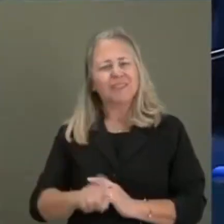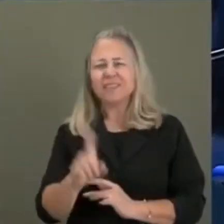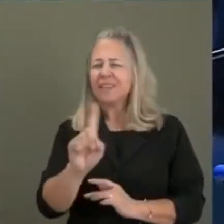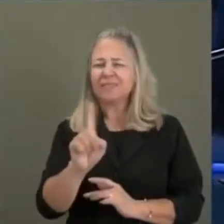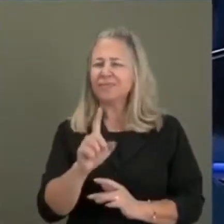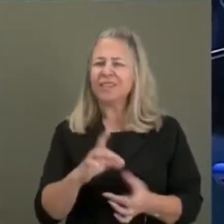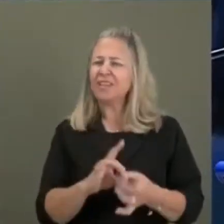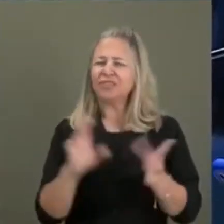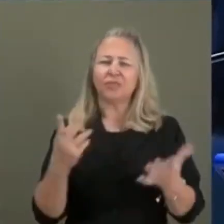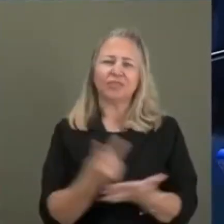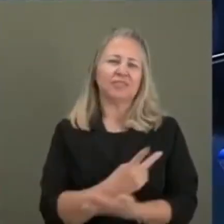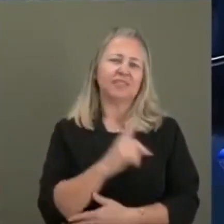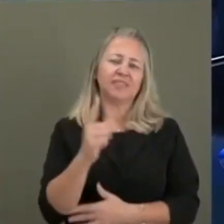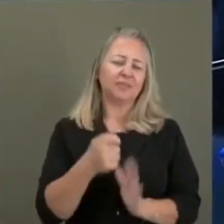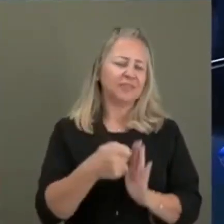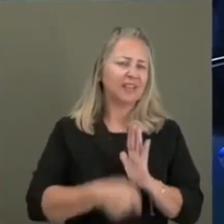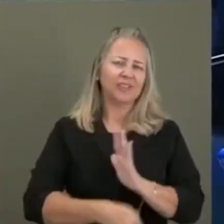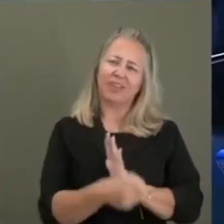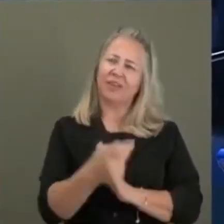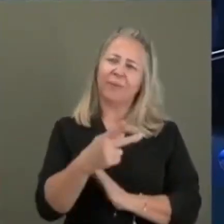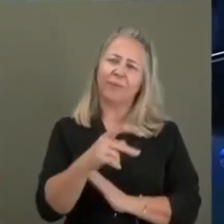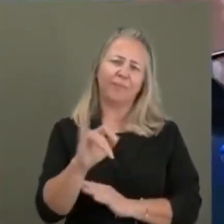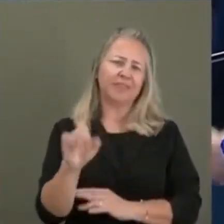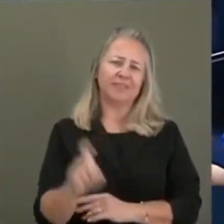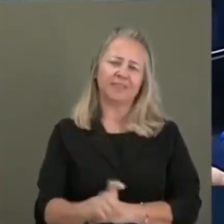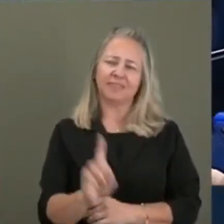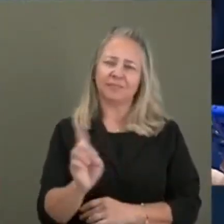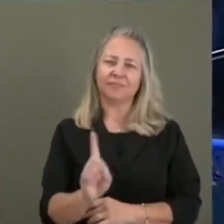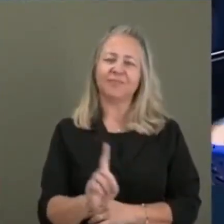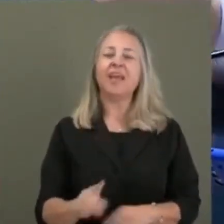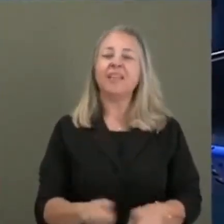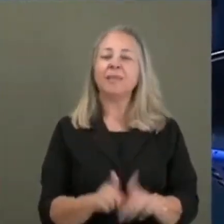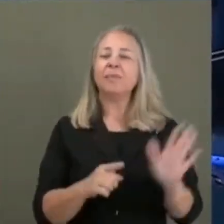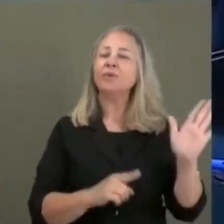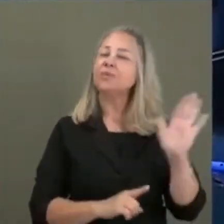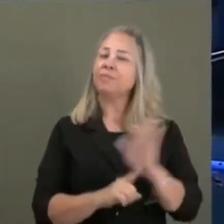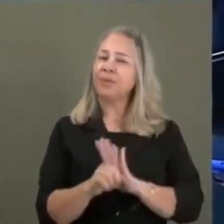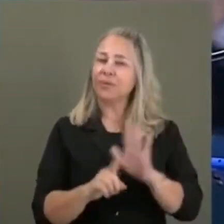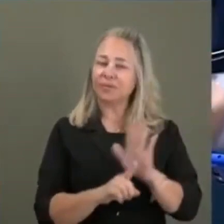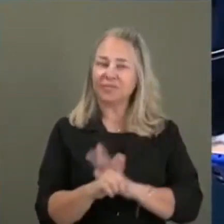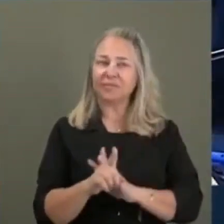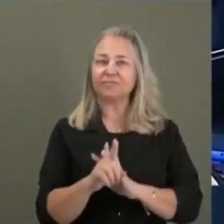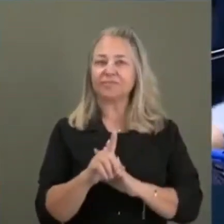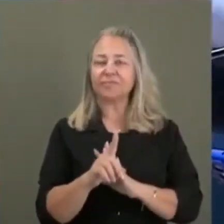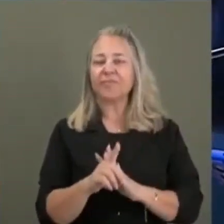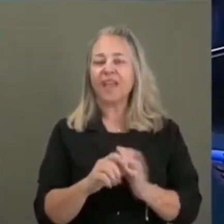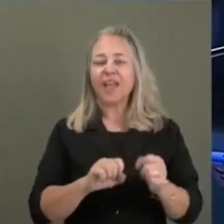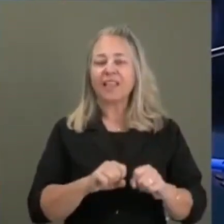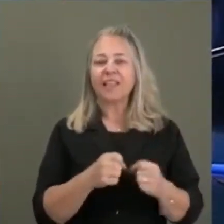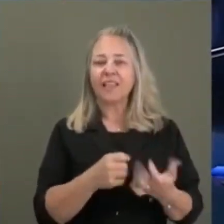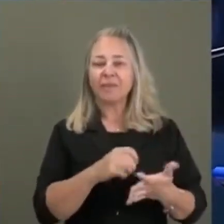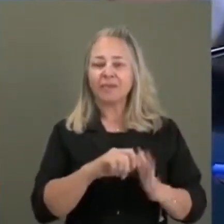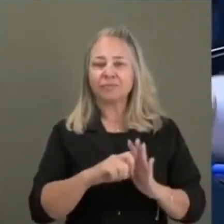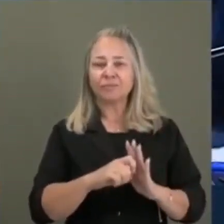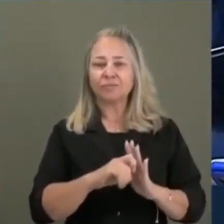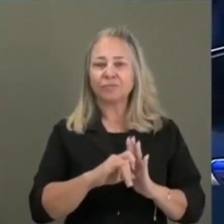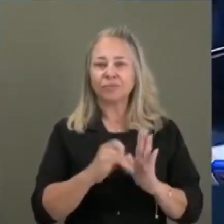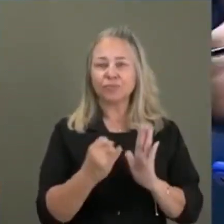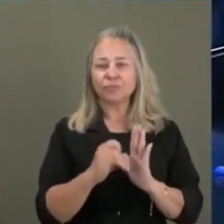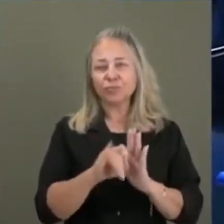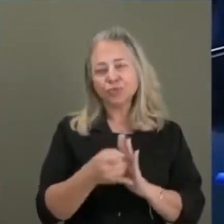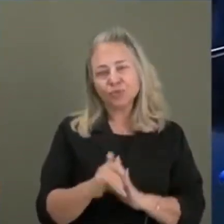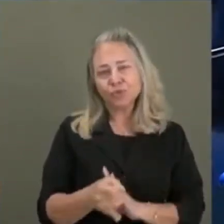acontecer. É uma das perguntas que eu quero falar. Mas outra pergunta que eu queria aqui, sobre a questão da queda dos juros, a gente vê gente que não entende nada de